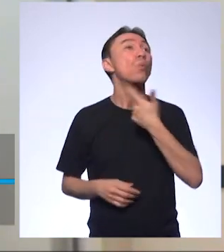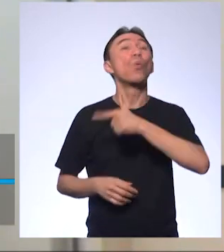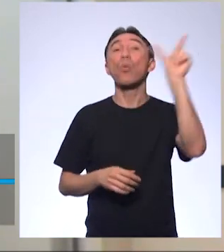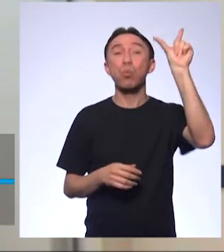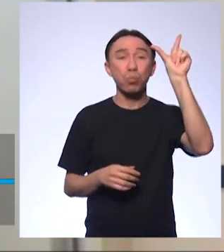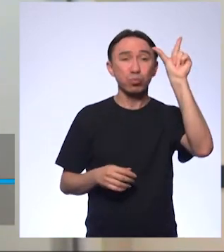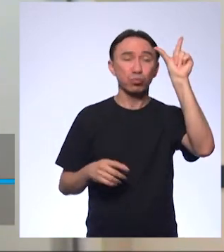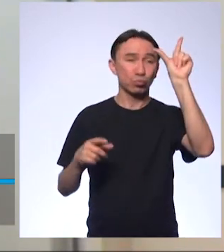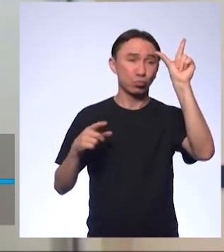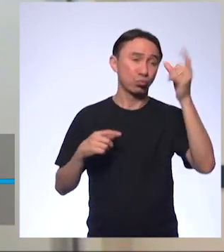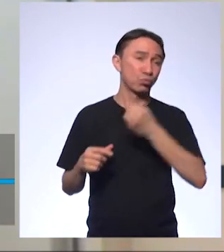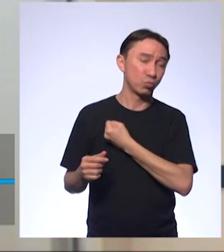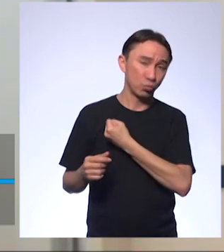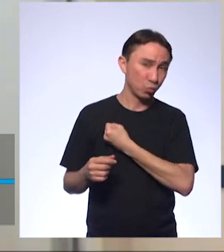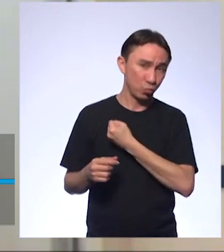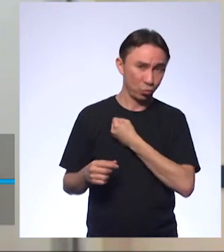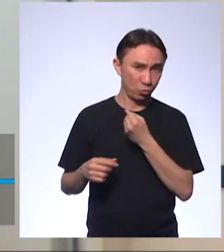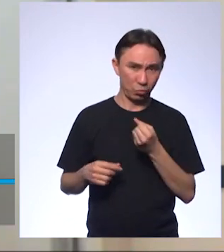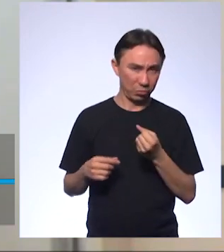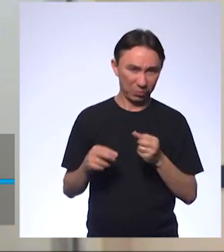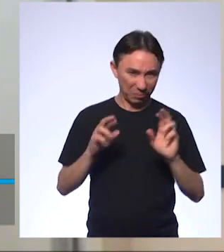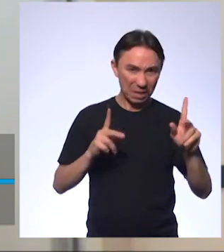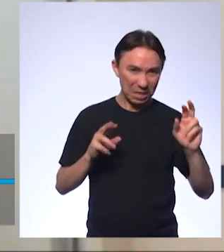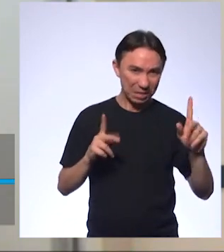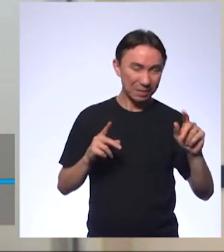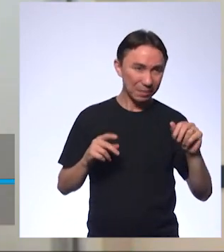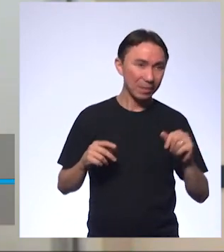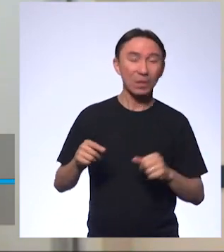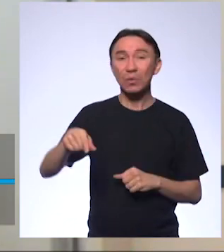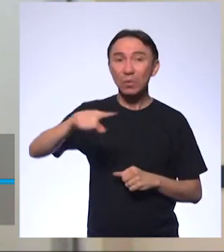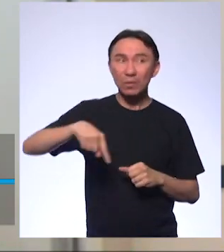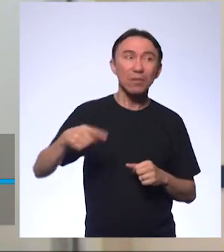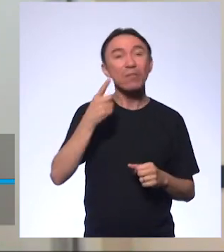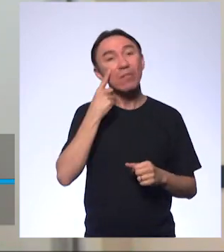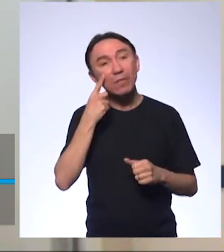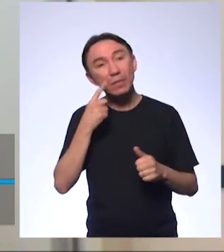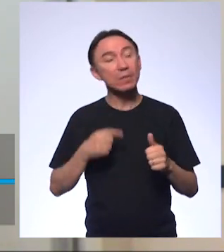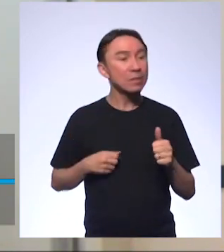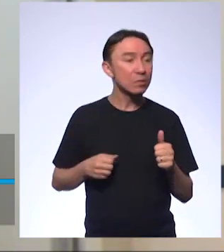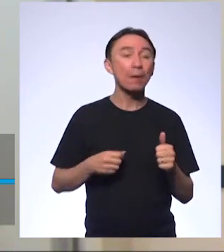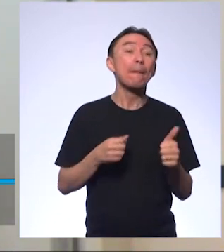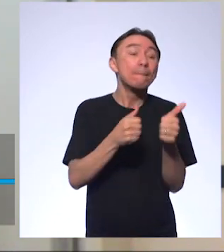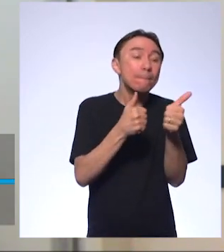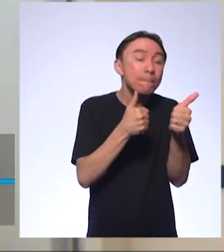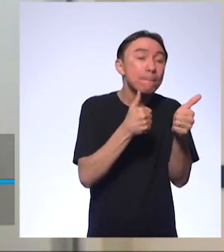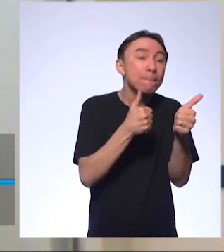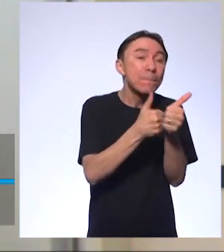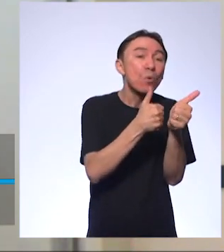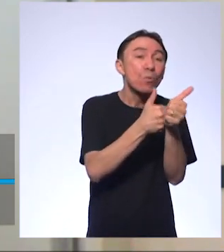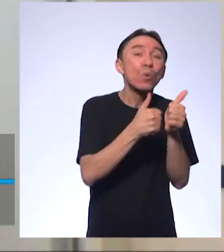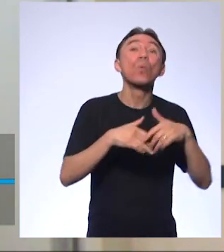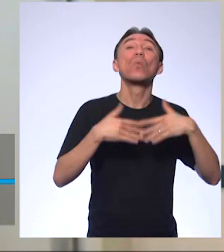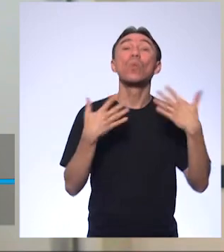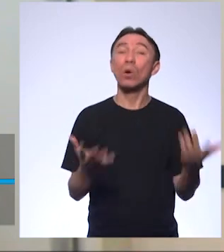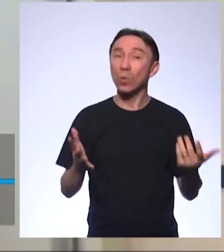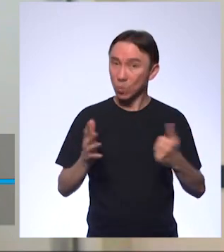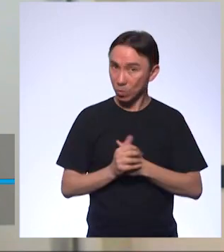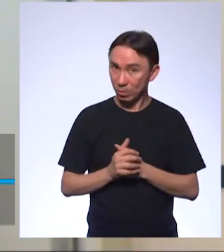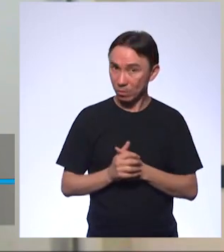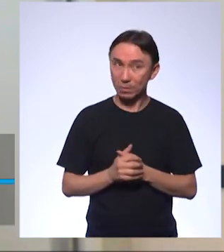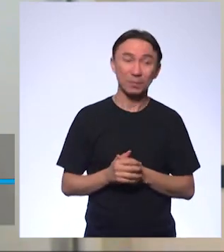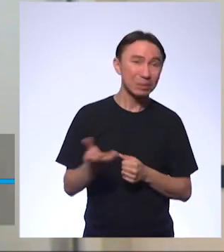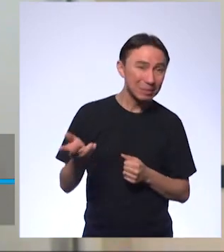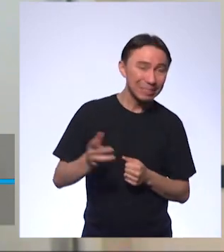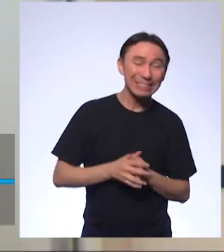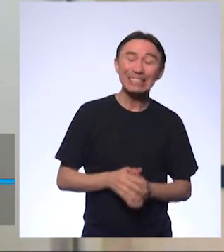números como a gente está trabalhando, a gente trabalha com o está mais próximo. Então, é um pouco, eu não preciso saber